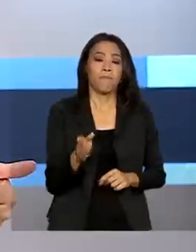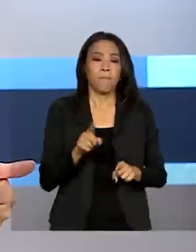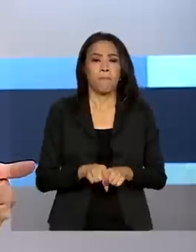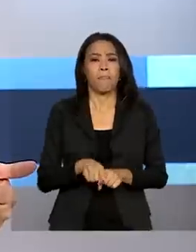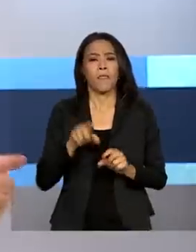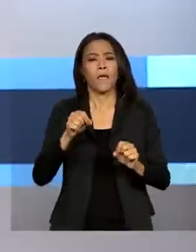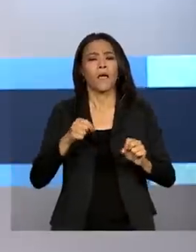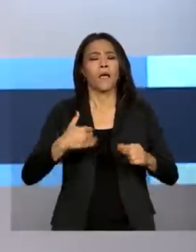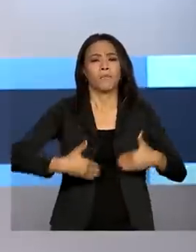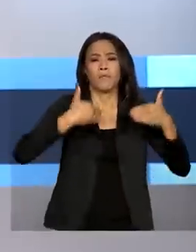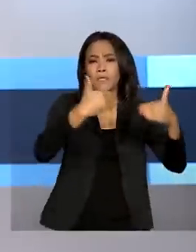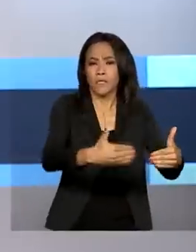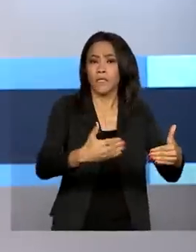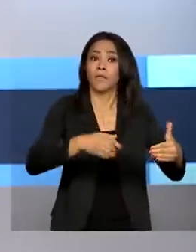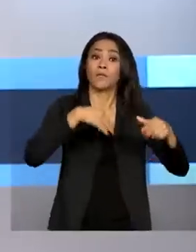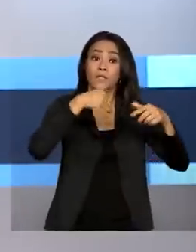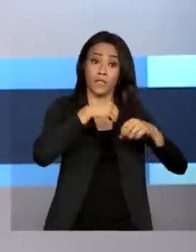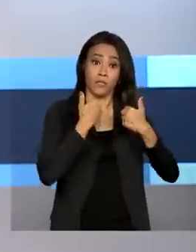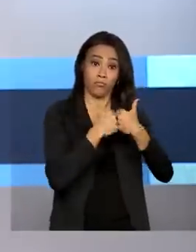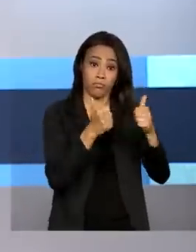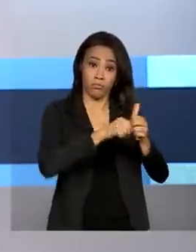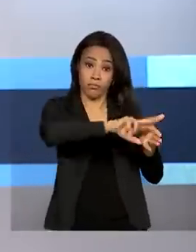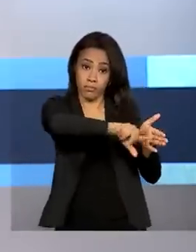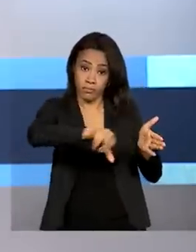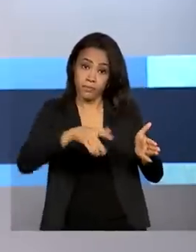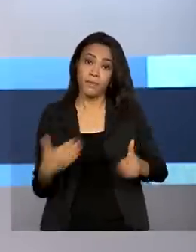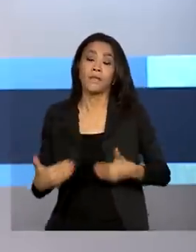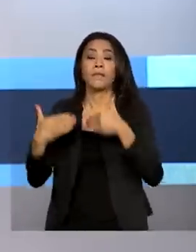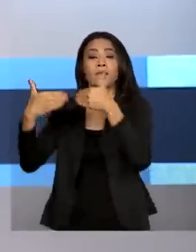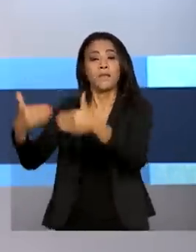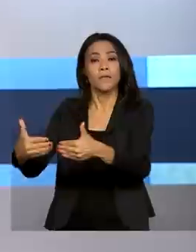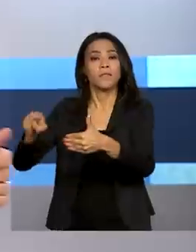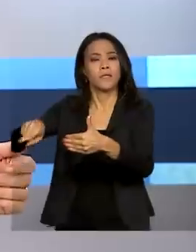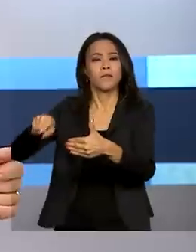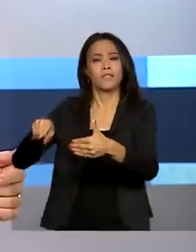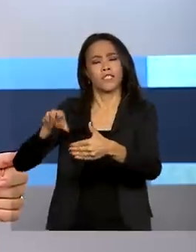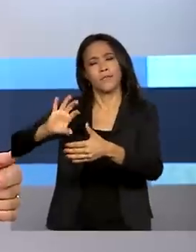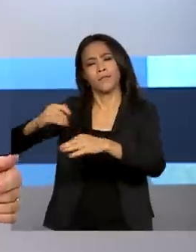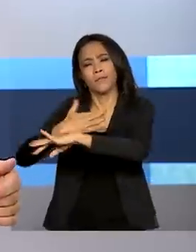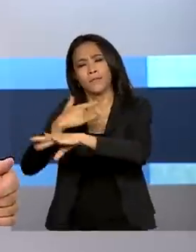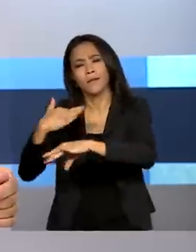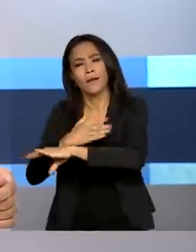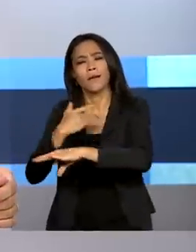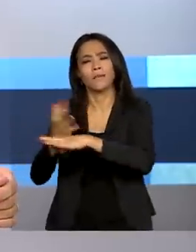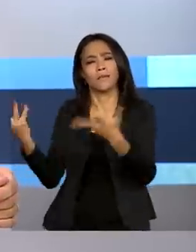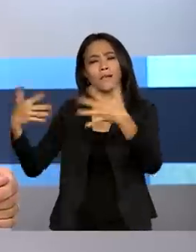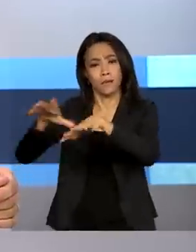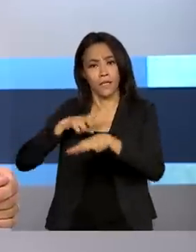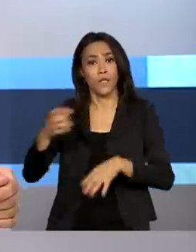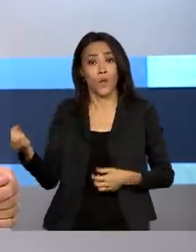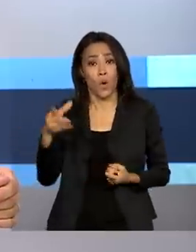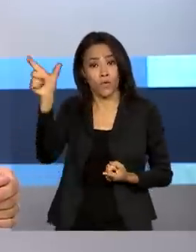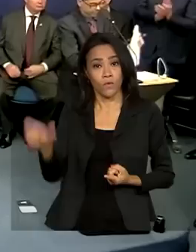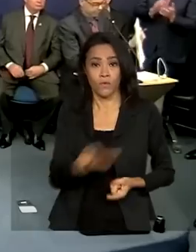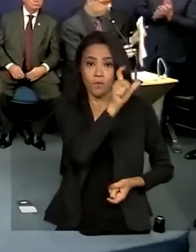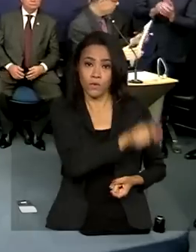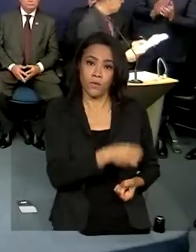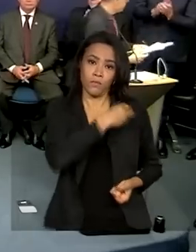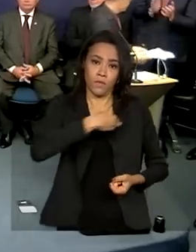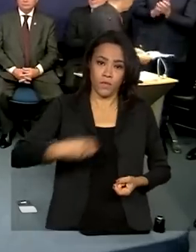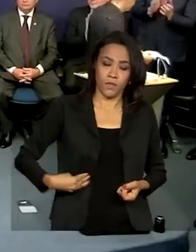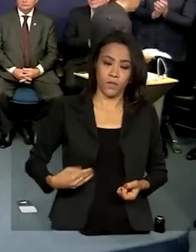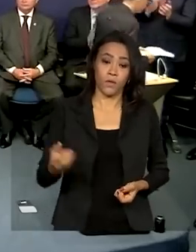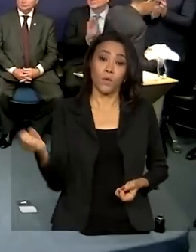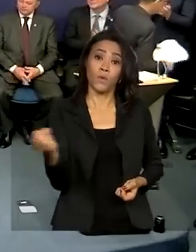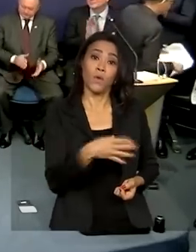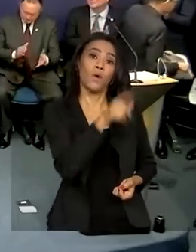transportes, integração e desenvolvimento regional e cidades também já contam com novos titulares. O novo